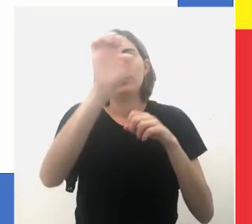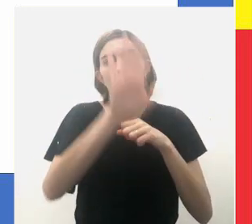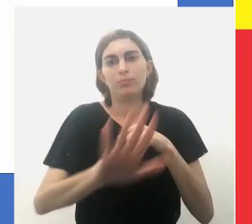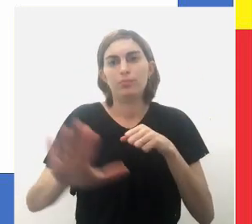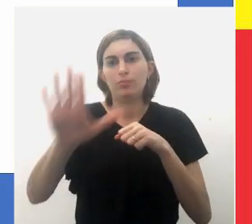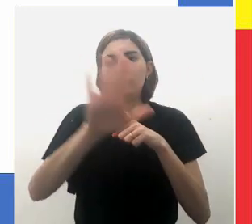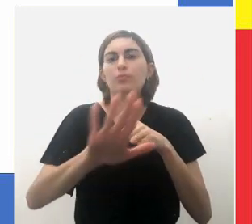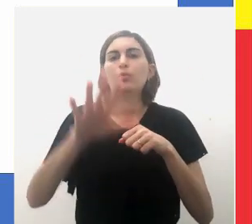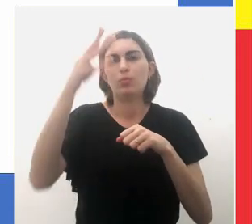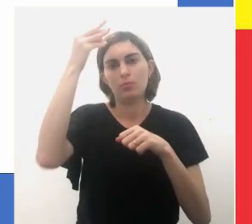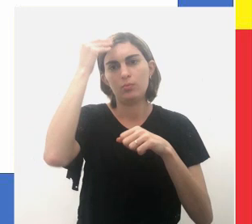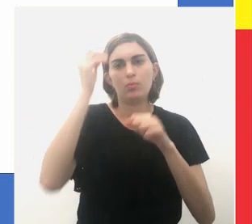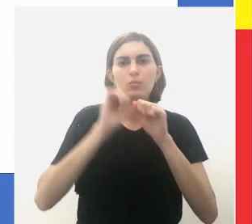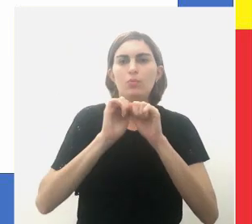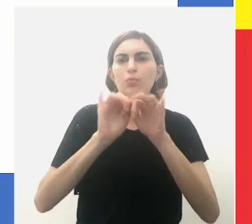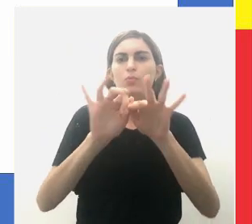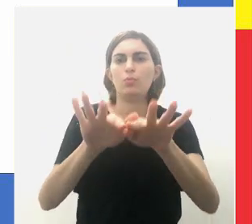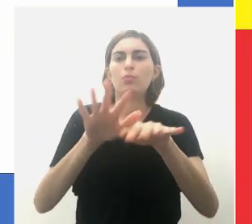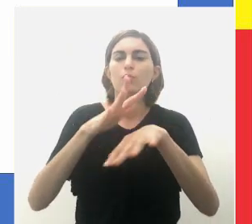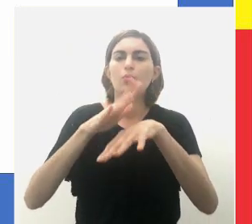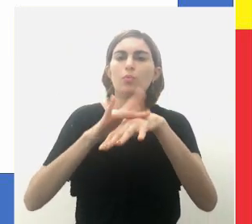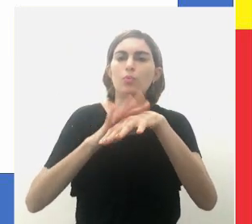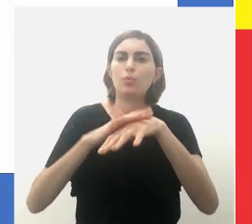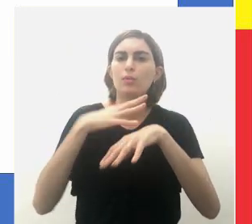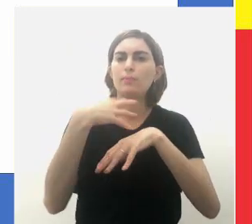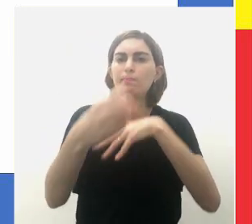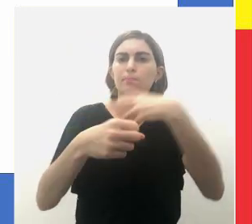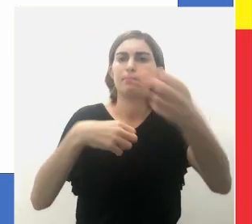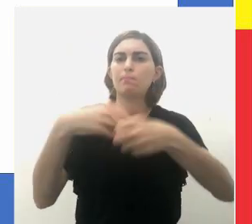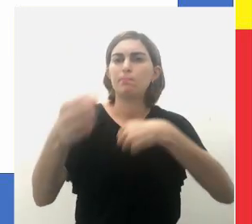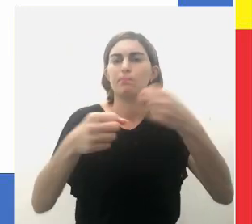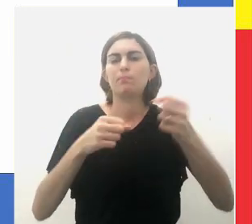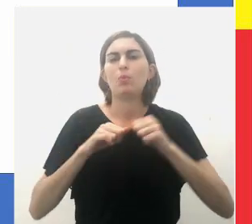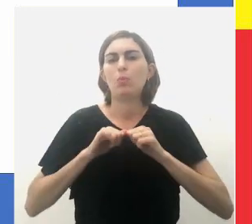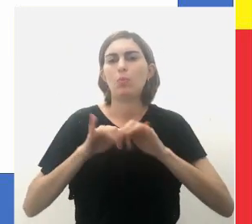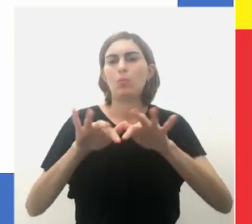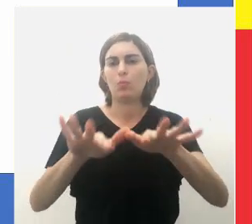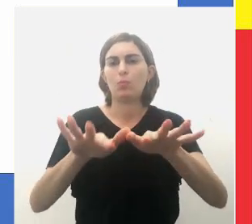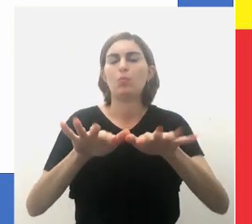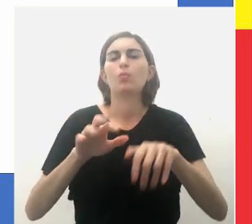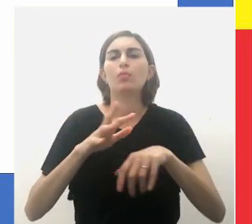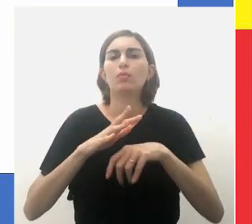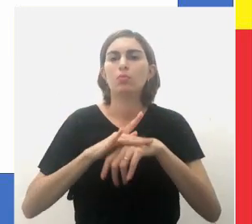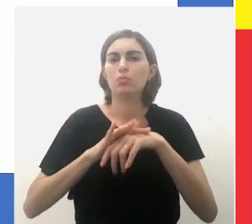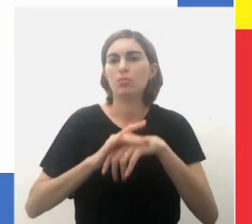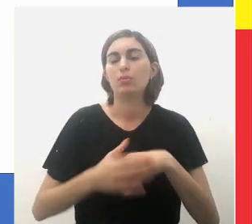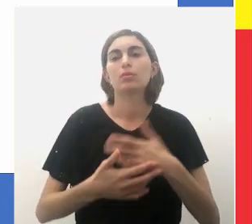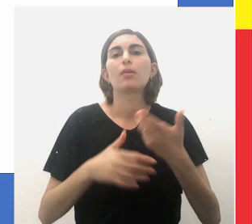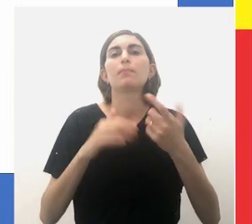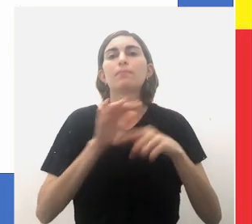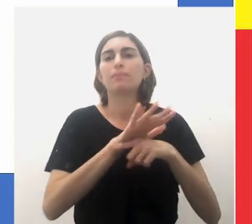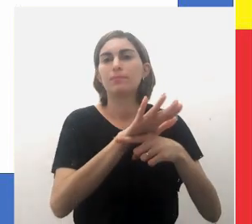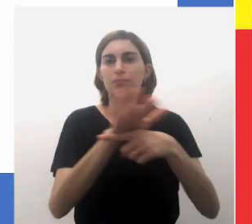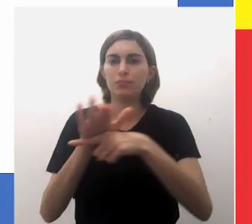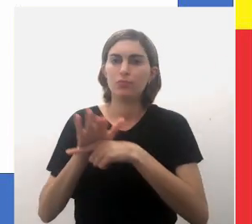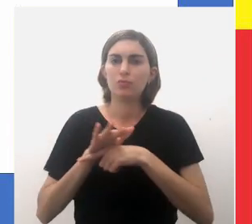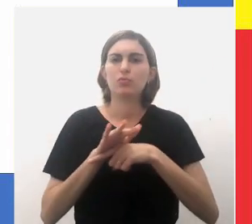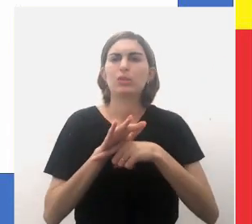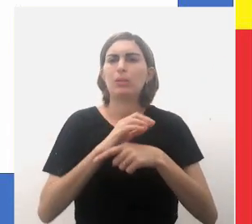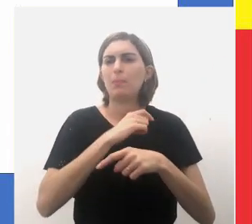europeus os contaminavam, ajudaram a compor um dos